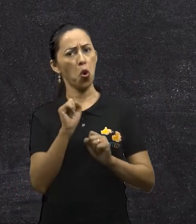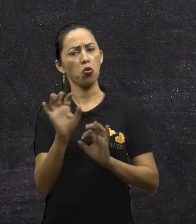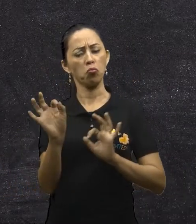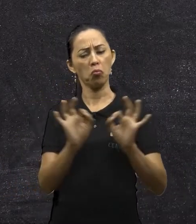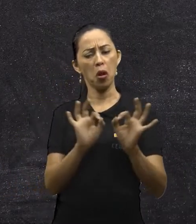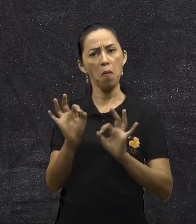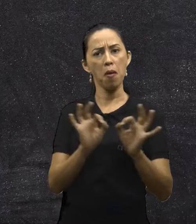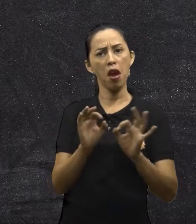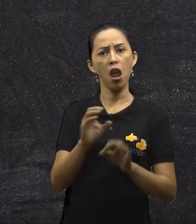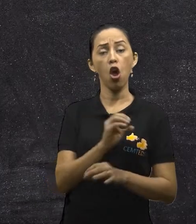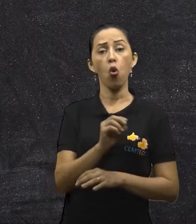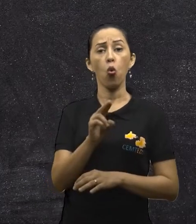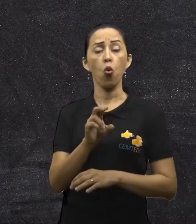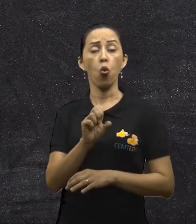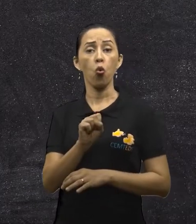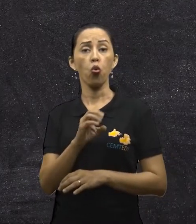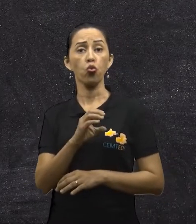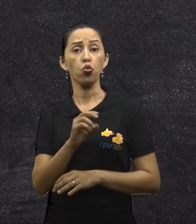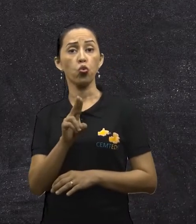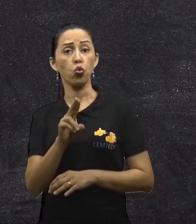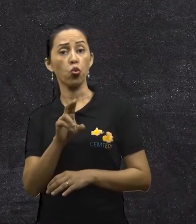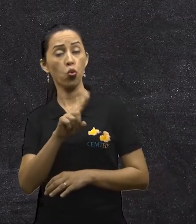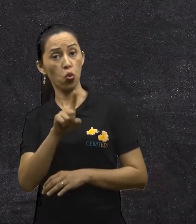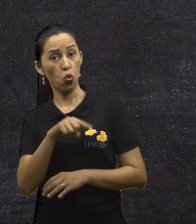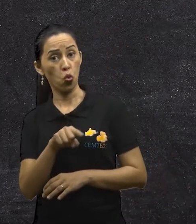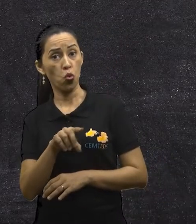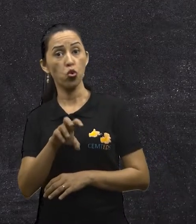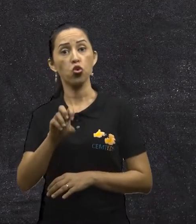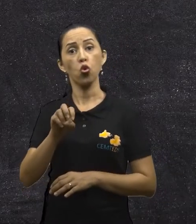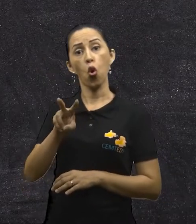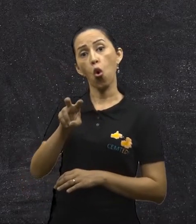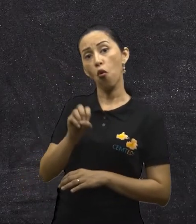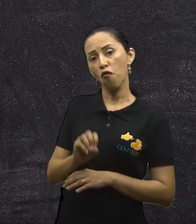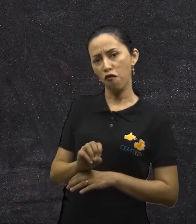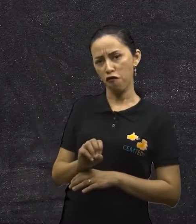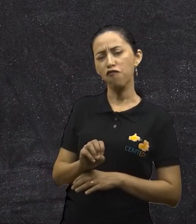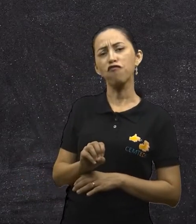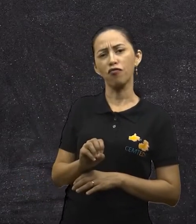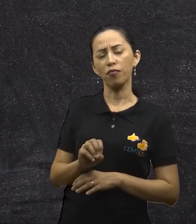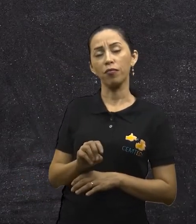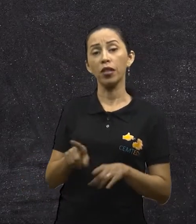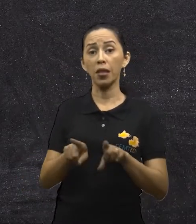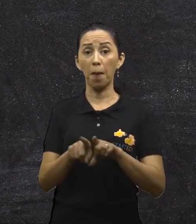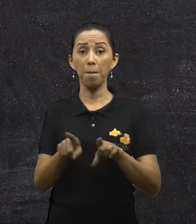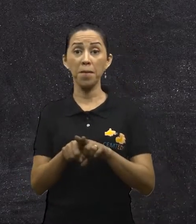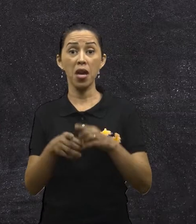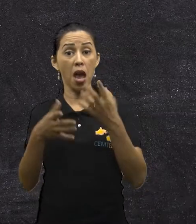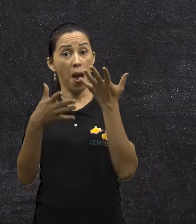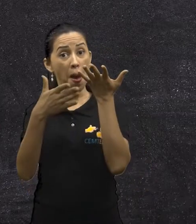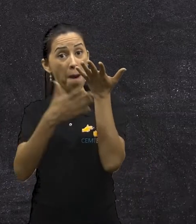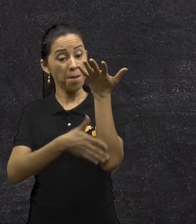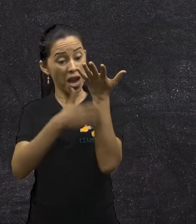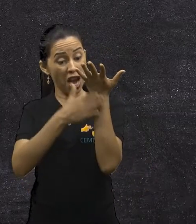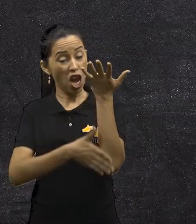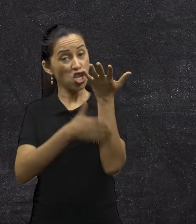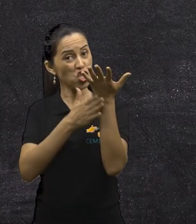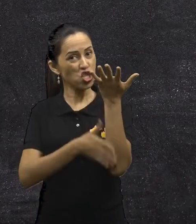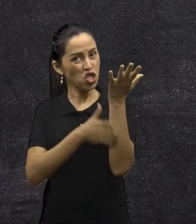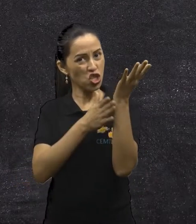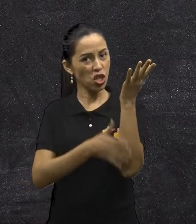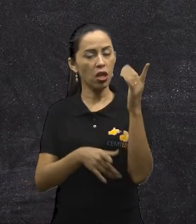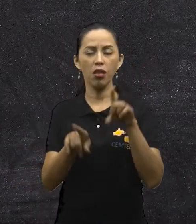um ovo frito e rodelas de abacaxi. Além de um suco de maracujá para acompanhar. E como